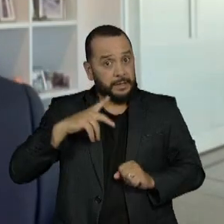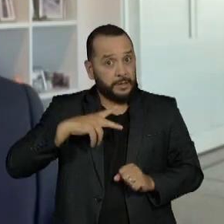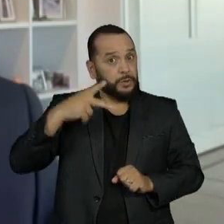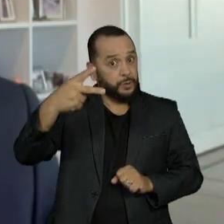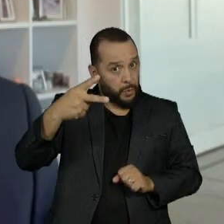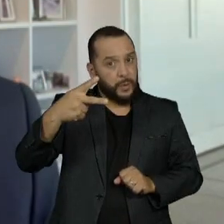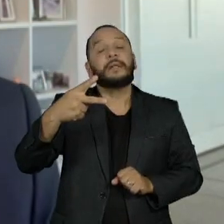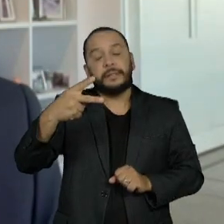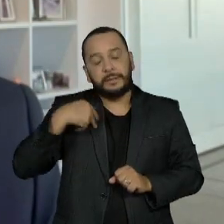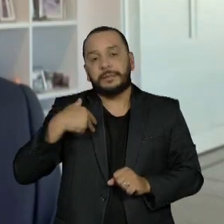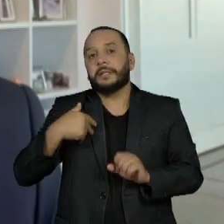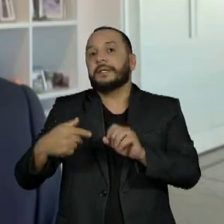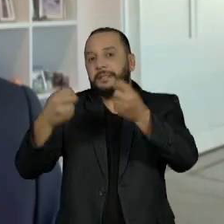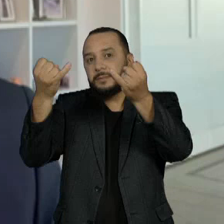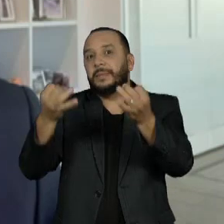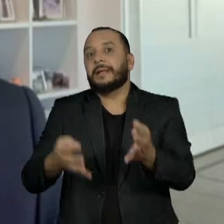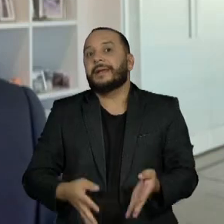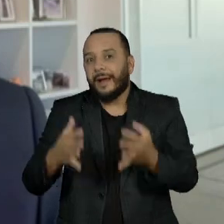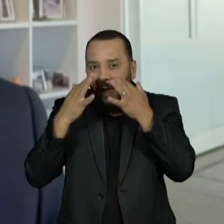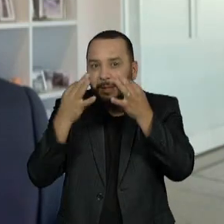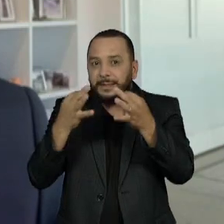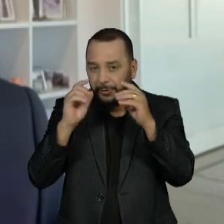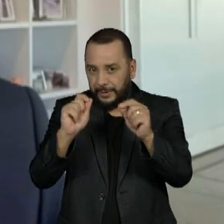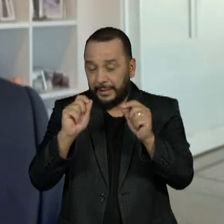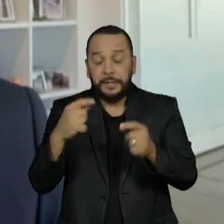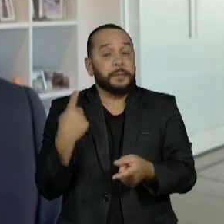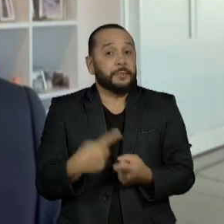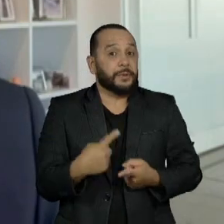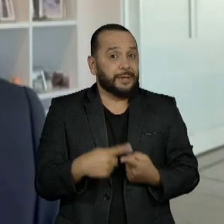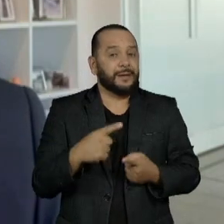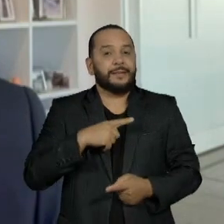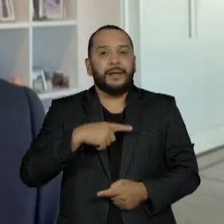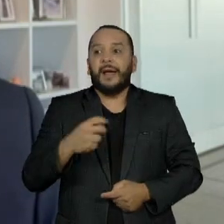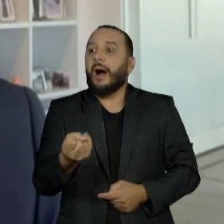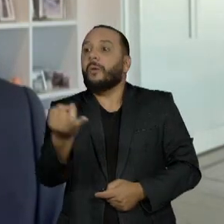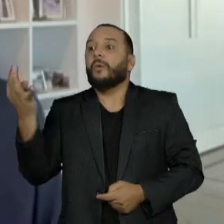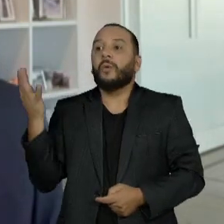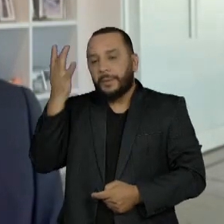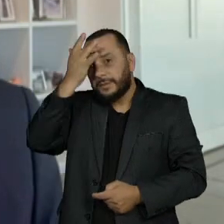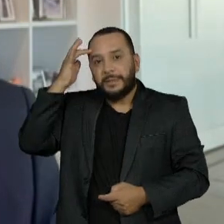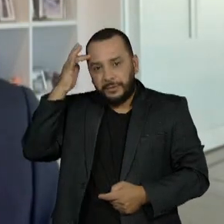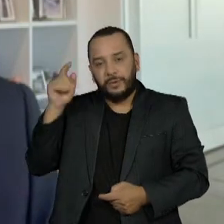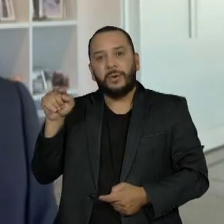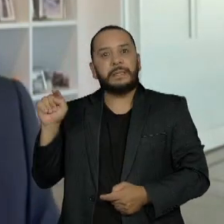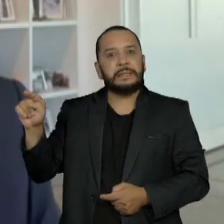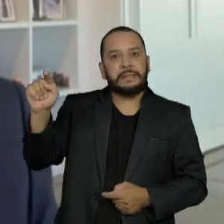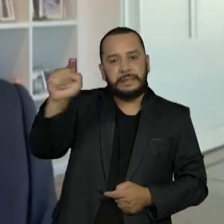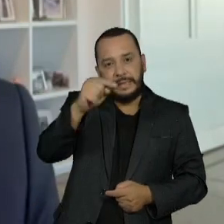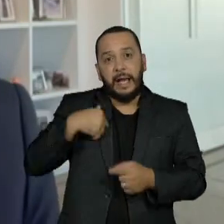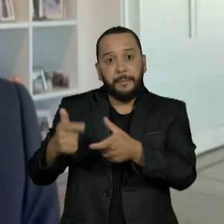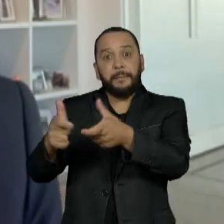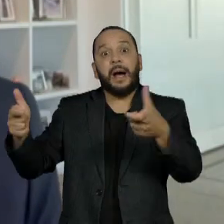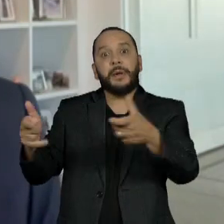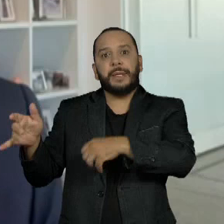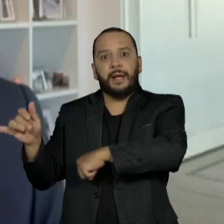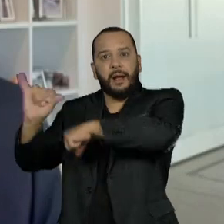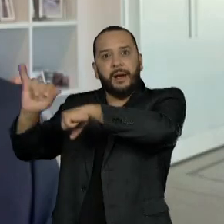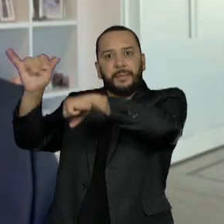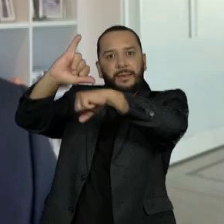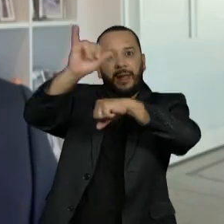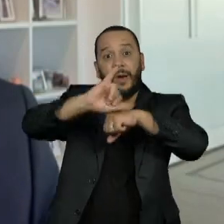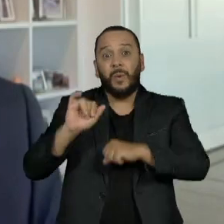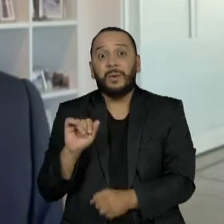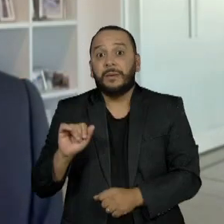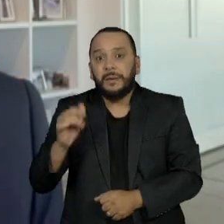O primeiro é que ainda há um potencial elevado de volatilidade. Na maioria das capitais, cerca de 15%